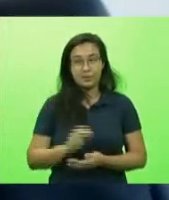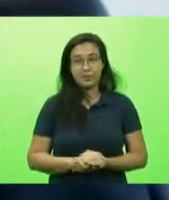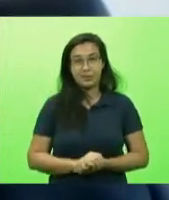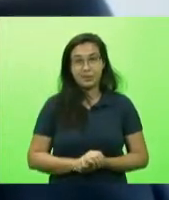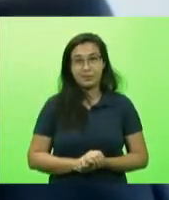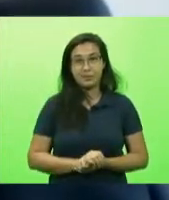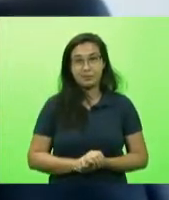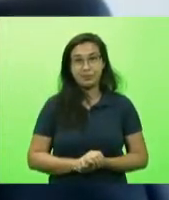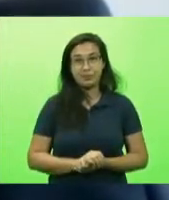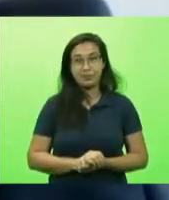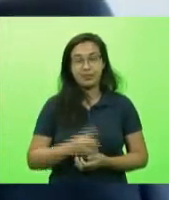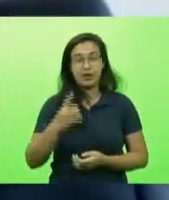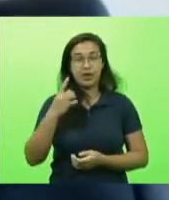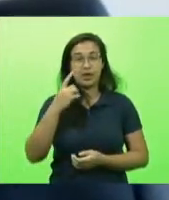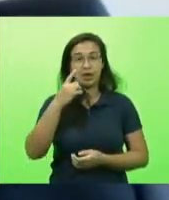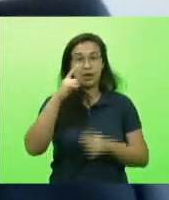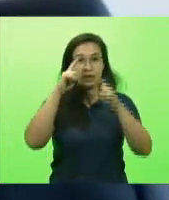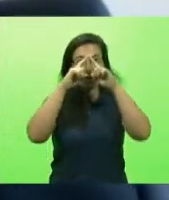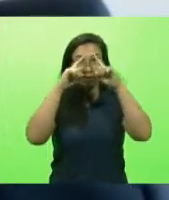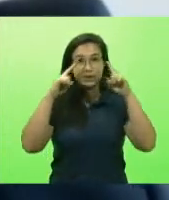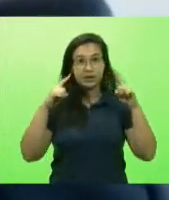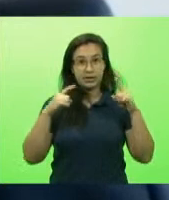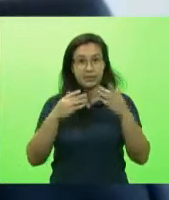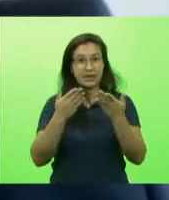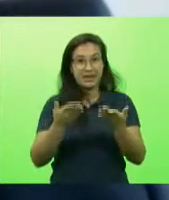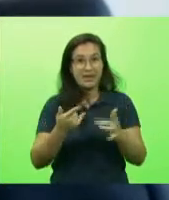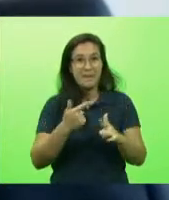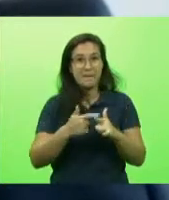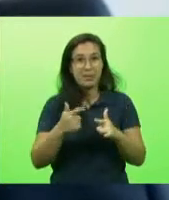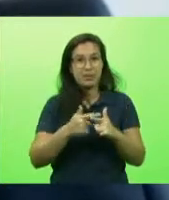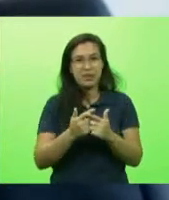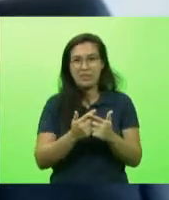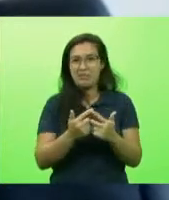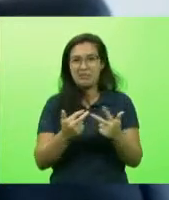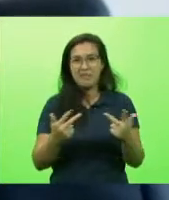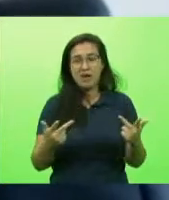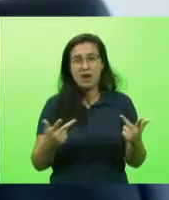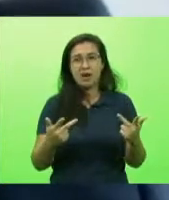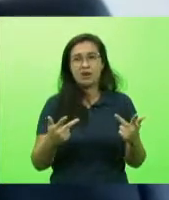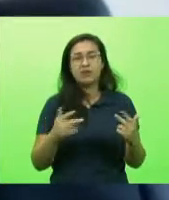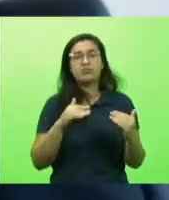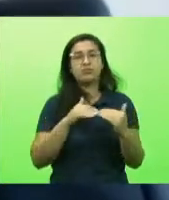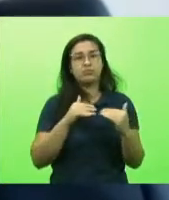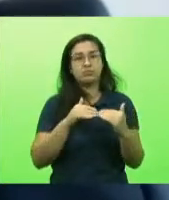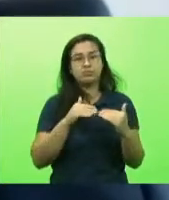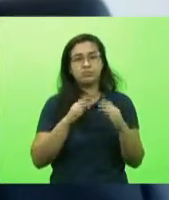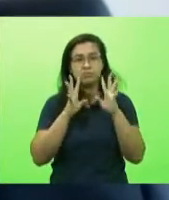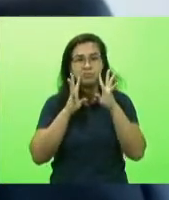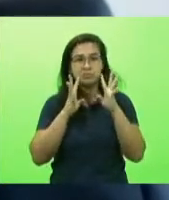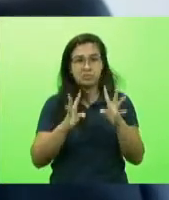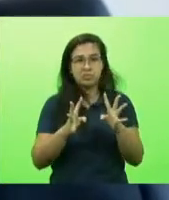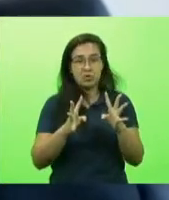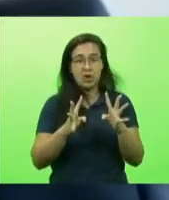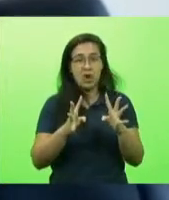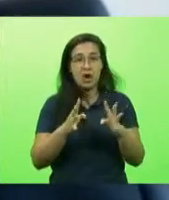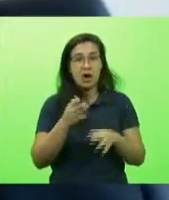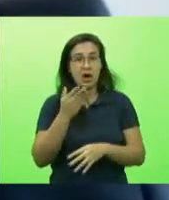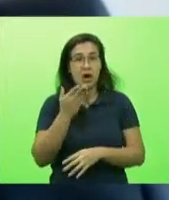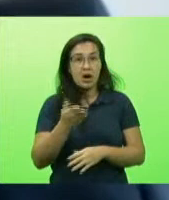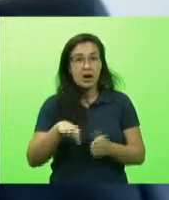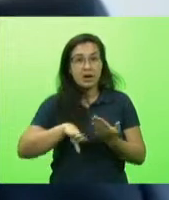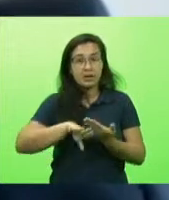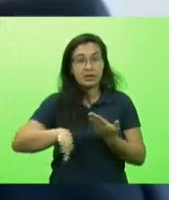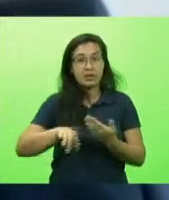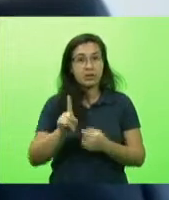deputado Sareta os gargalos eles são vários e eu concordo que a gente não tem que focar na exceção mas na necessidade de